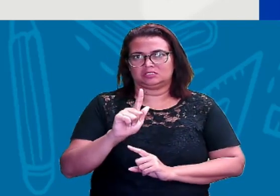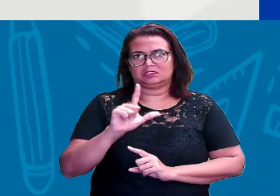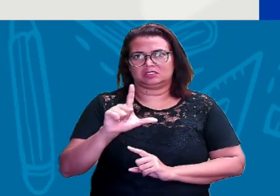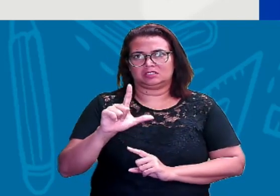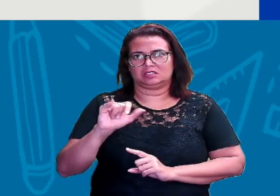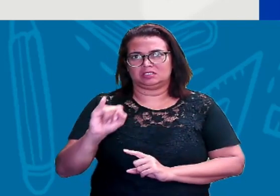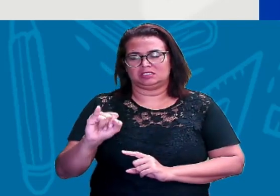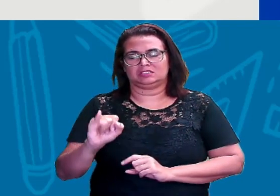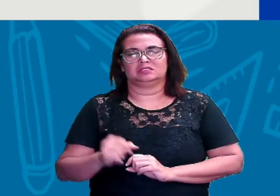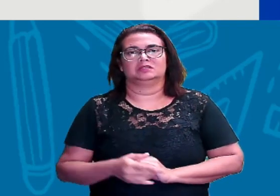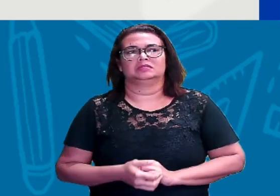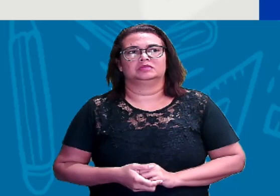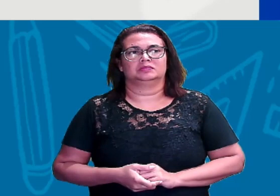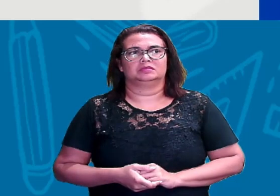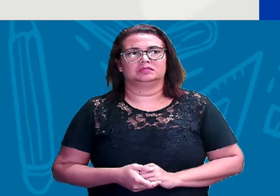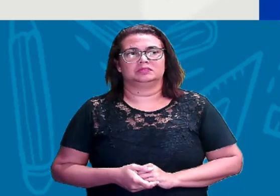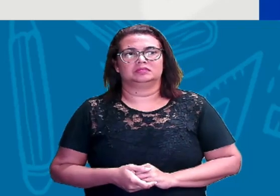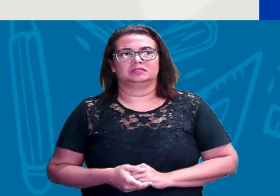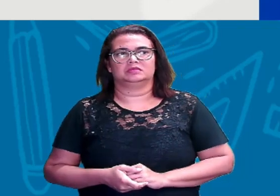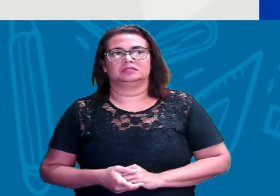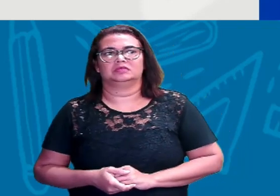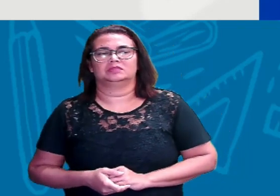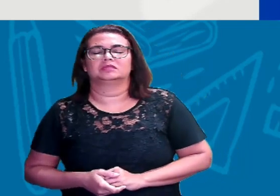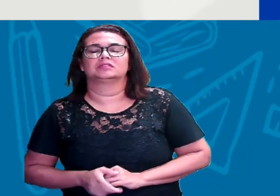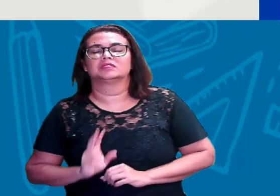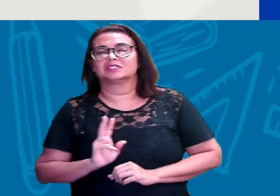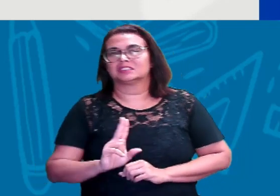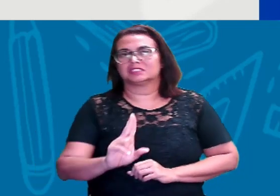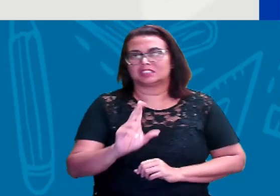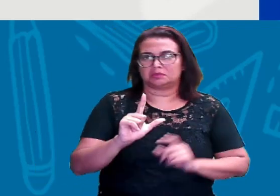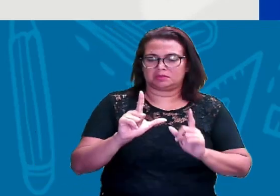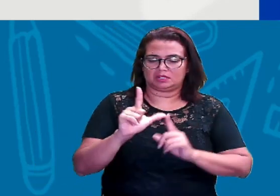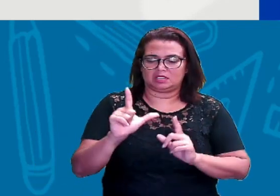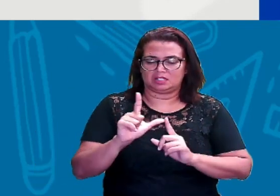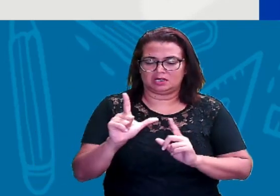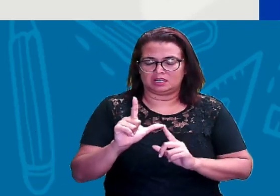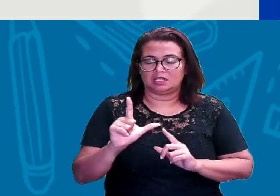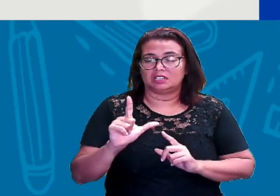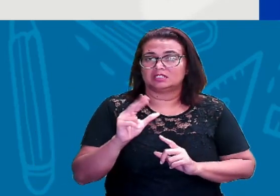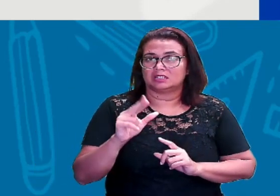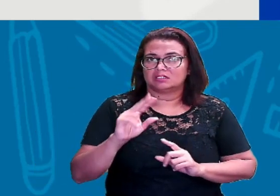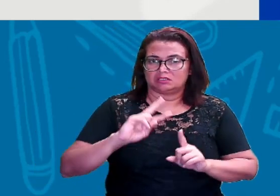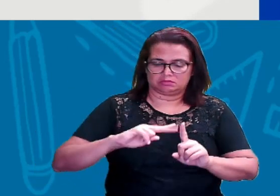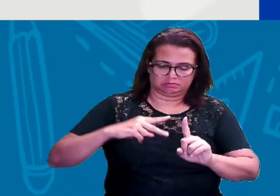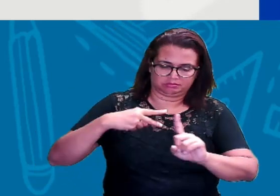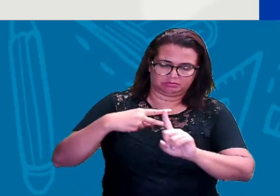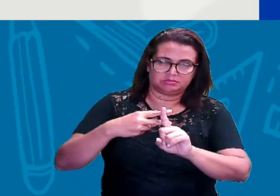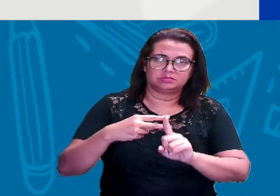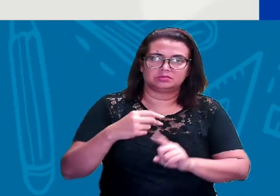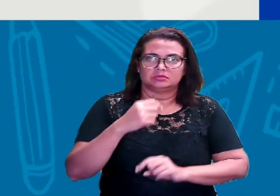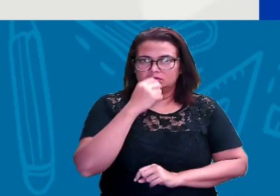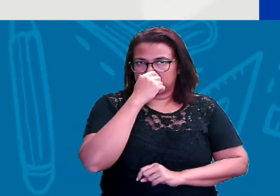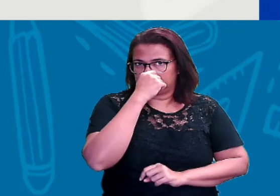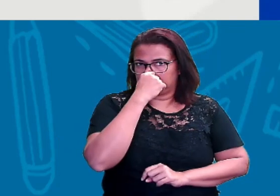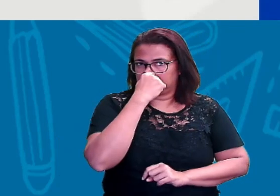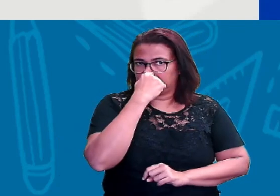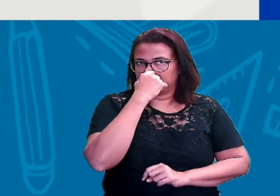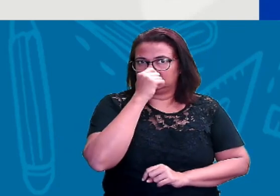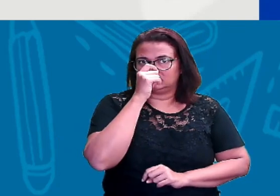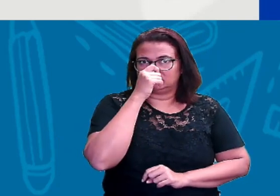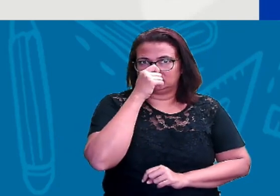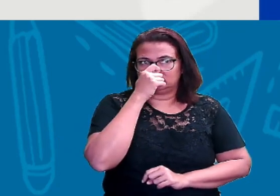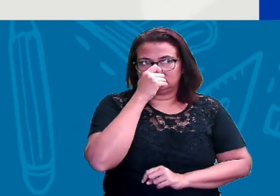Então, facinho, né? Você vai lembrar, toda vez que tiver duas letras repetidas, coloca a palavrinha DOUBLE mais a letra.